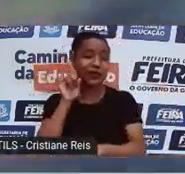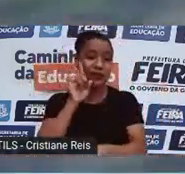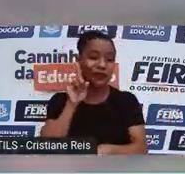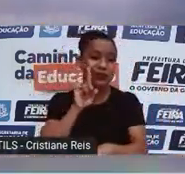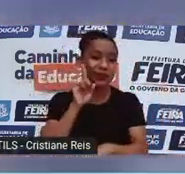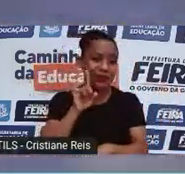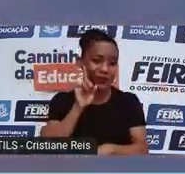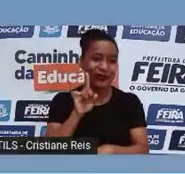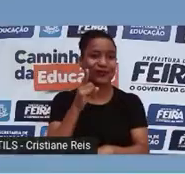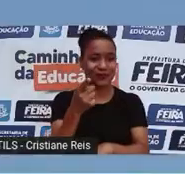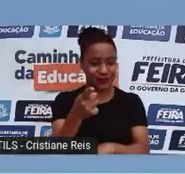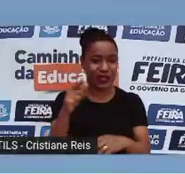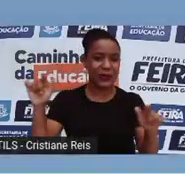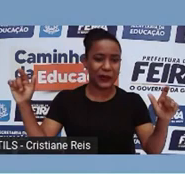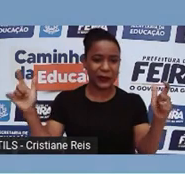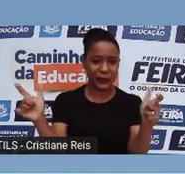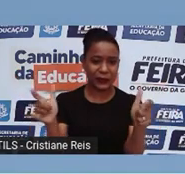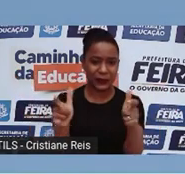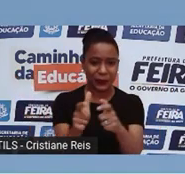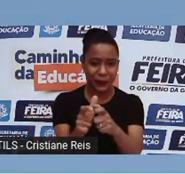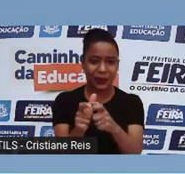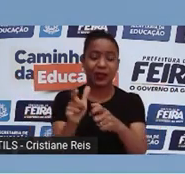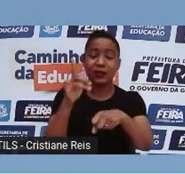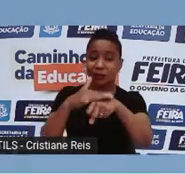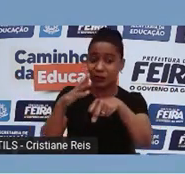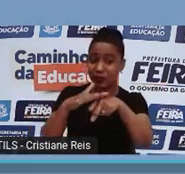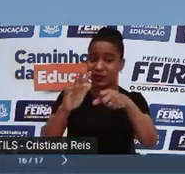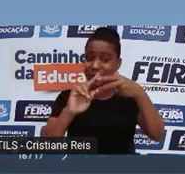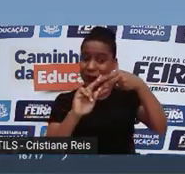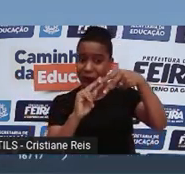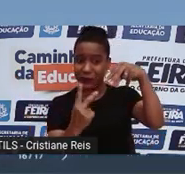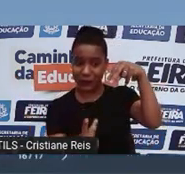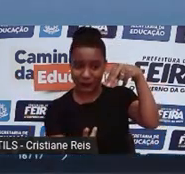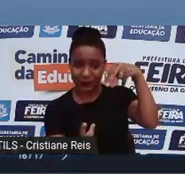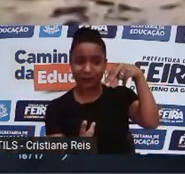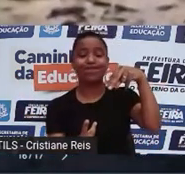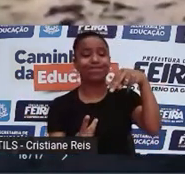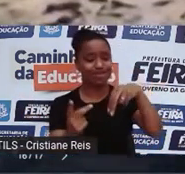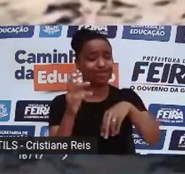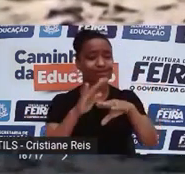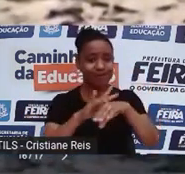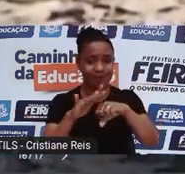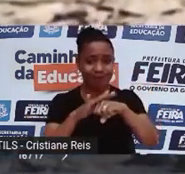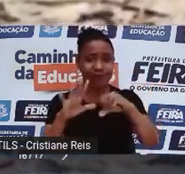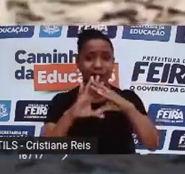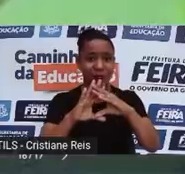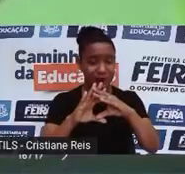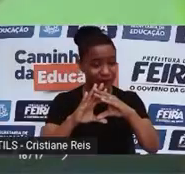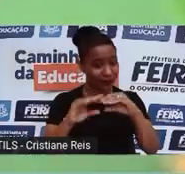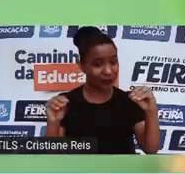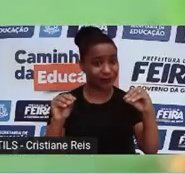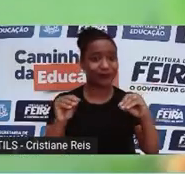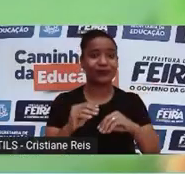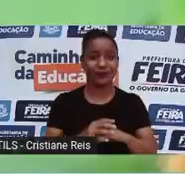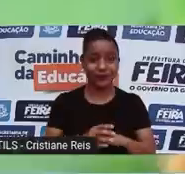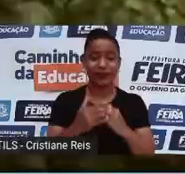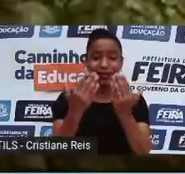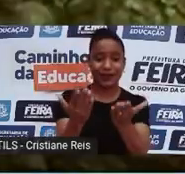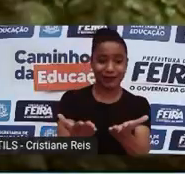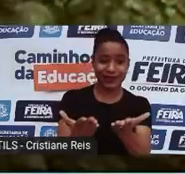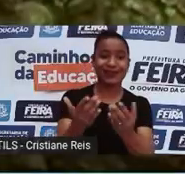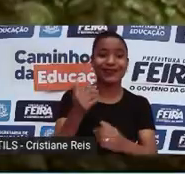próximos e sofrem com uma doença genética. No Brasil, os mutuns de Alagoas e os micos leões